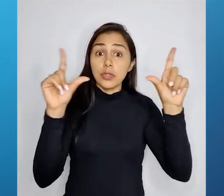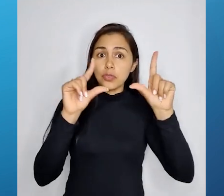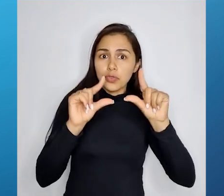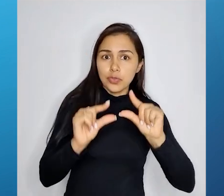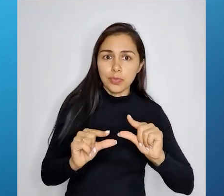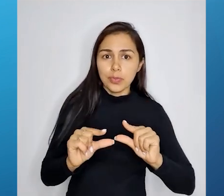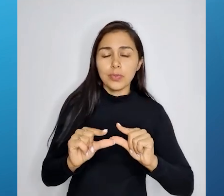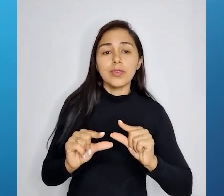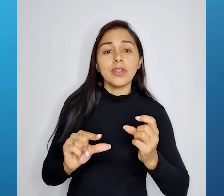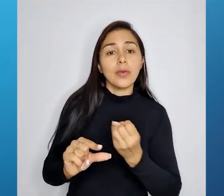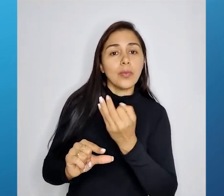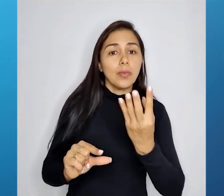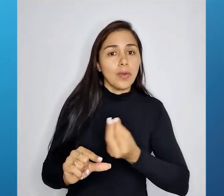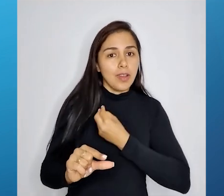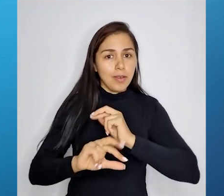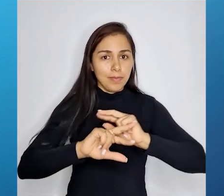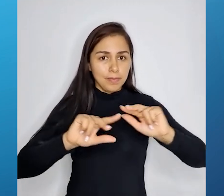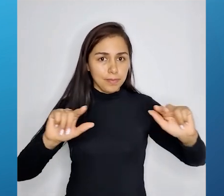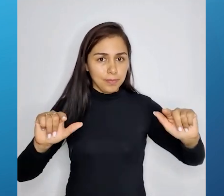espécies.